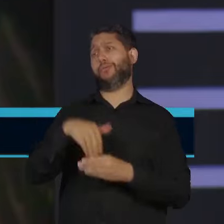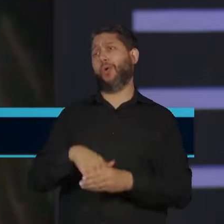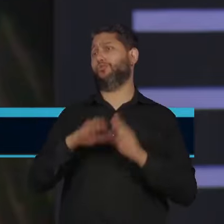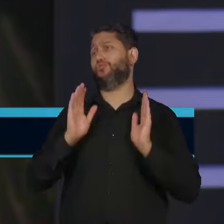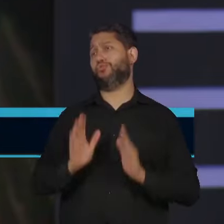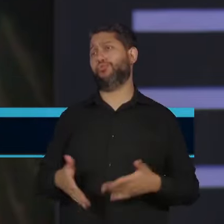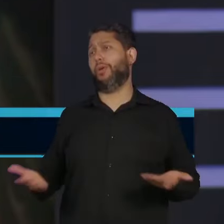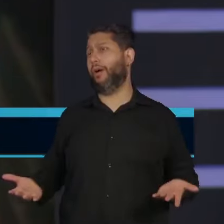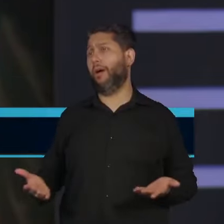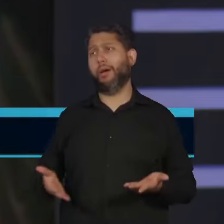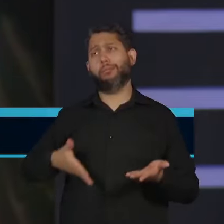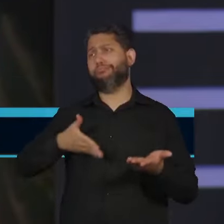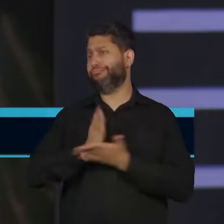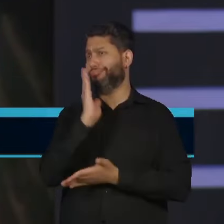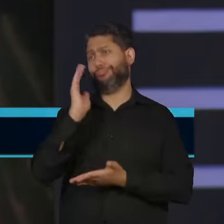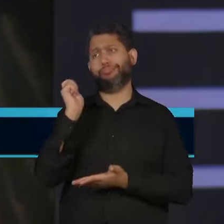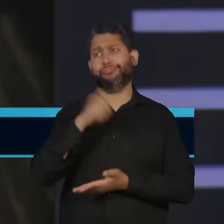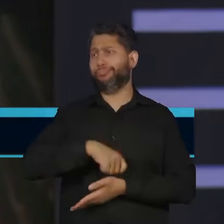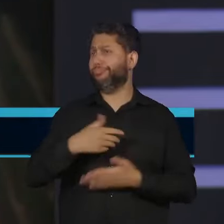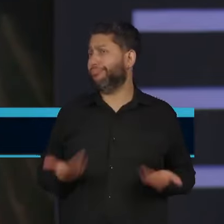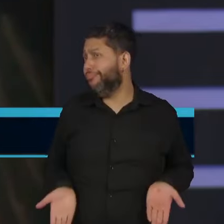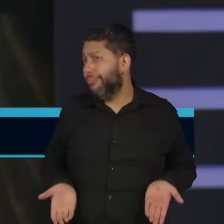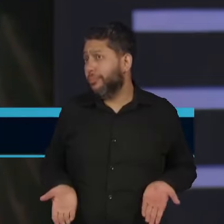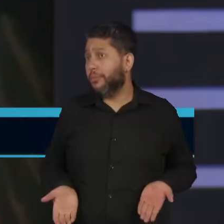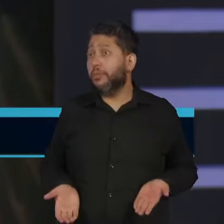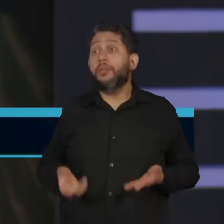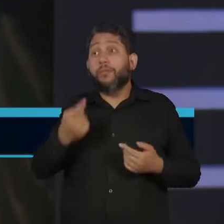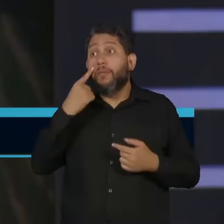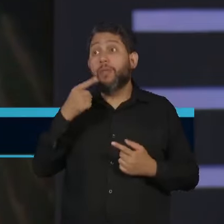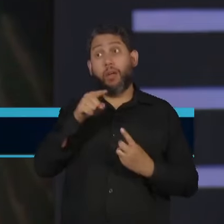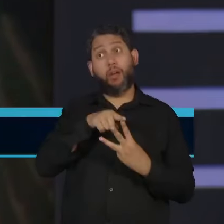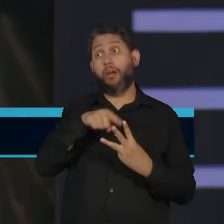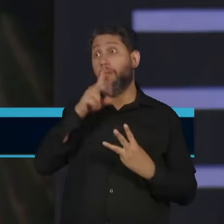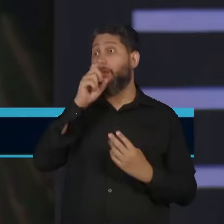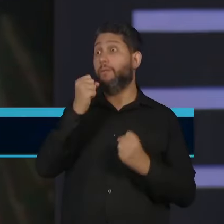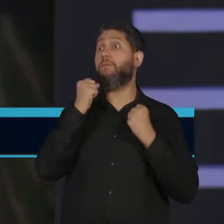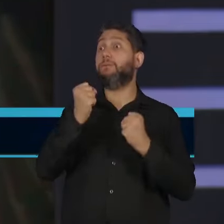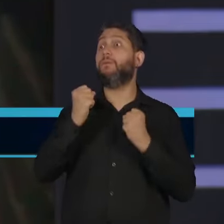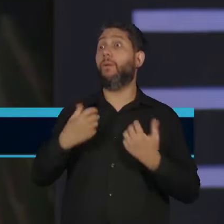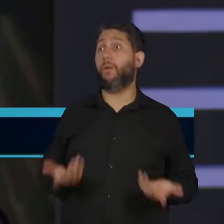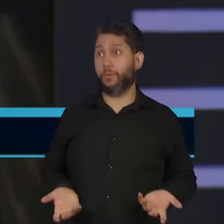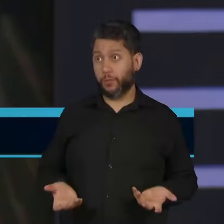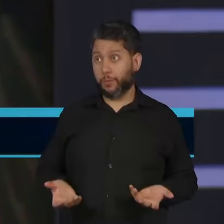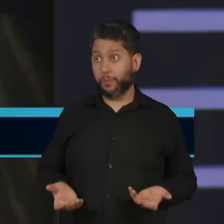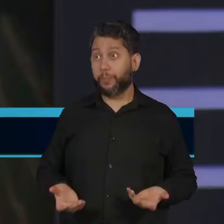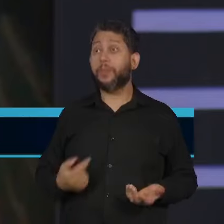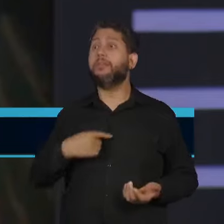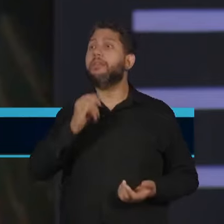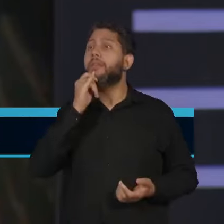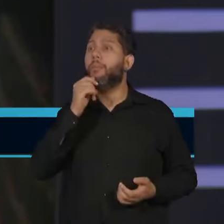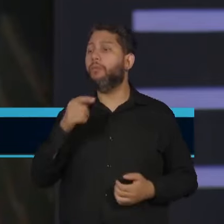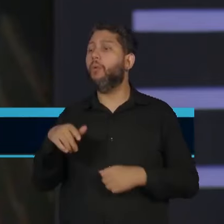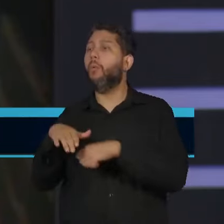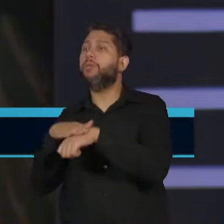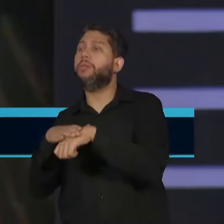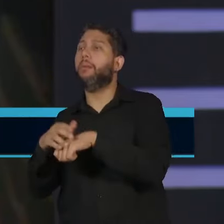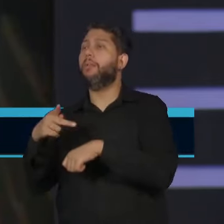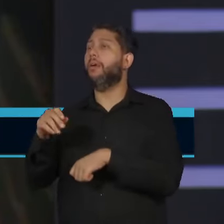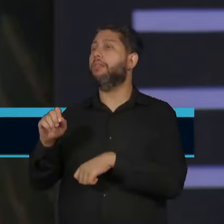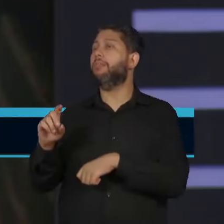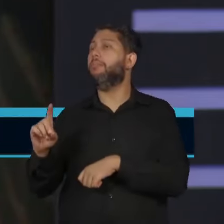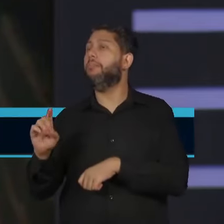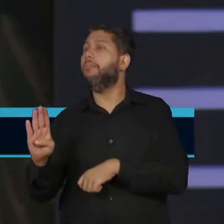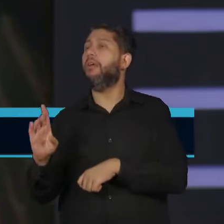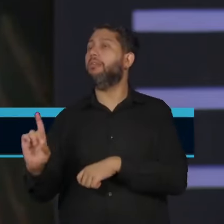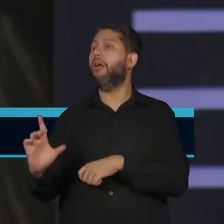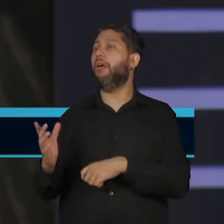que são suficientes para elege-lo. Então, você começa já a ver, por exemplo, o Mar Nascimento recuou, foi procurar o PSD, amanhã faz reunião com o